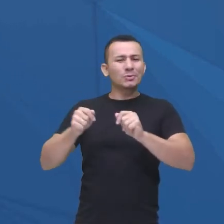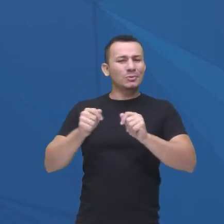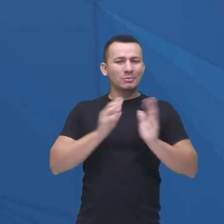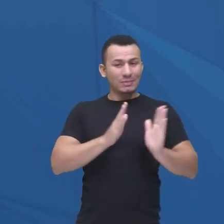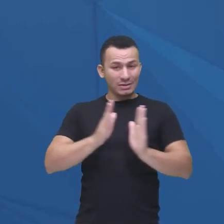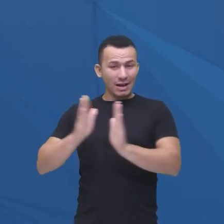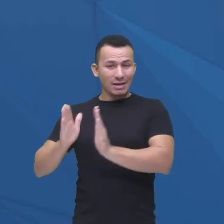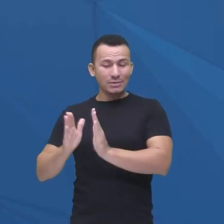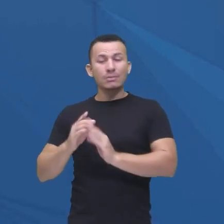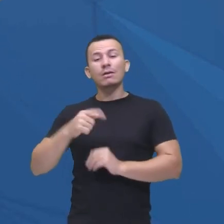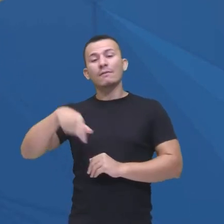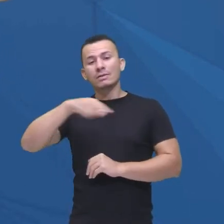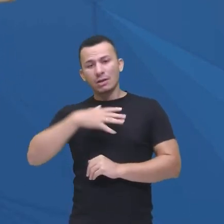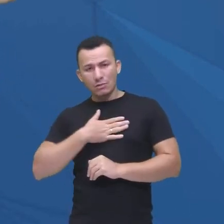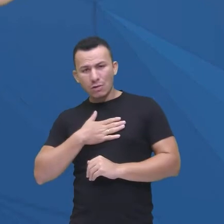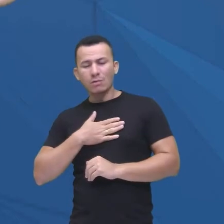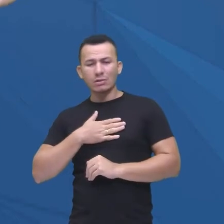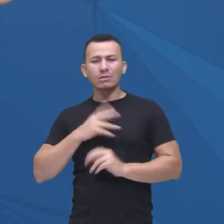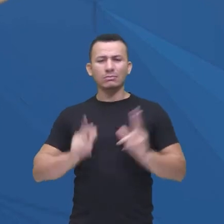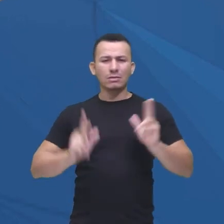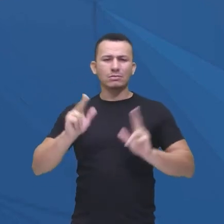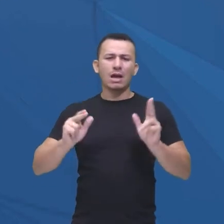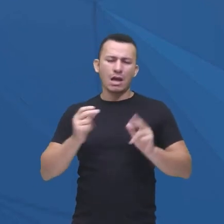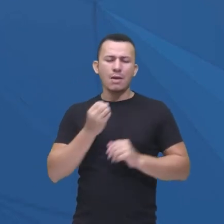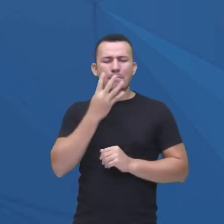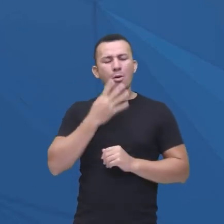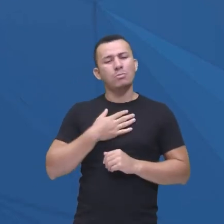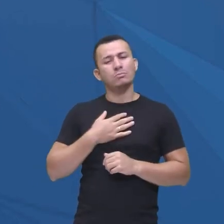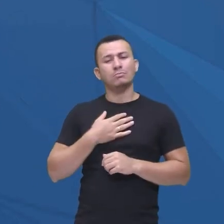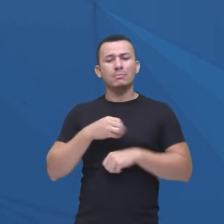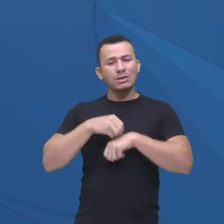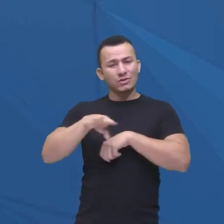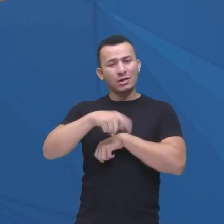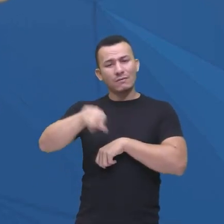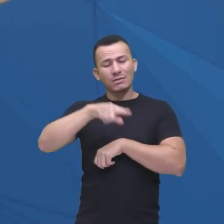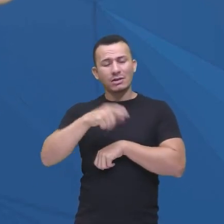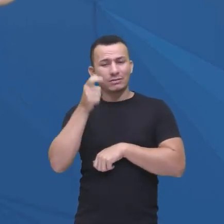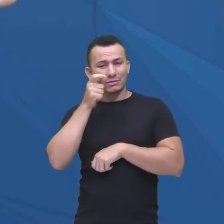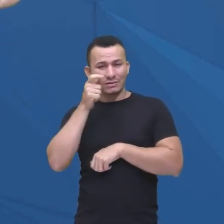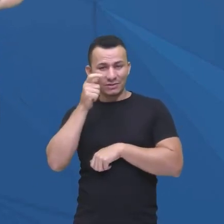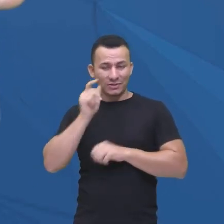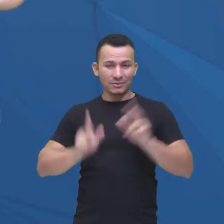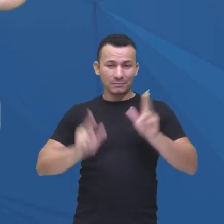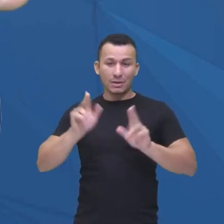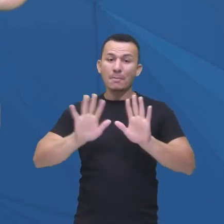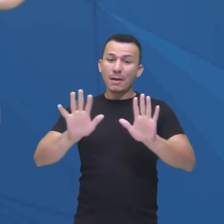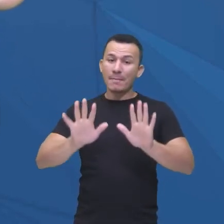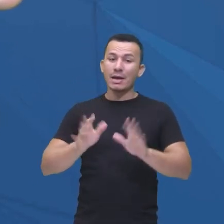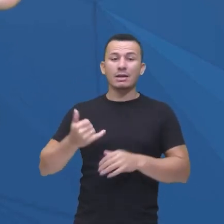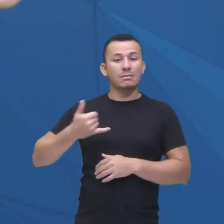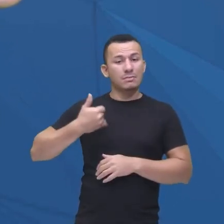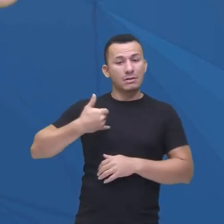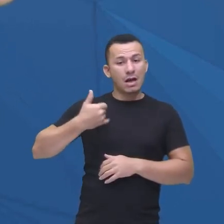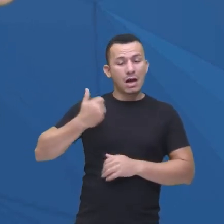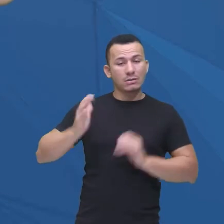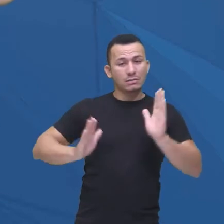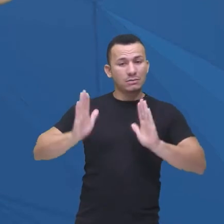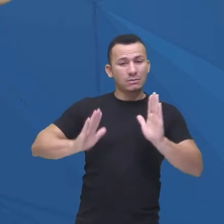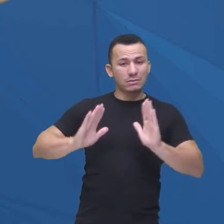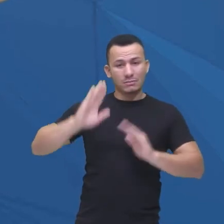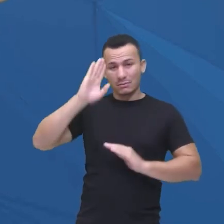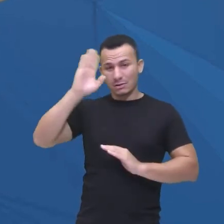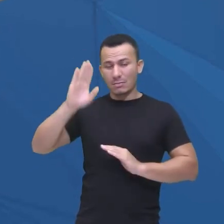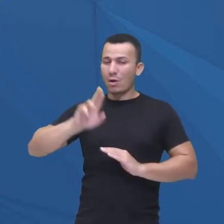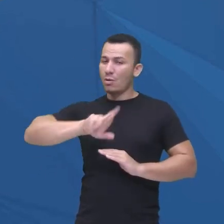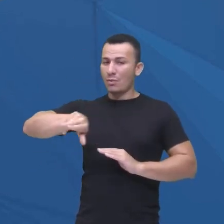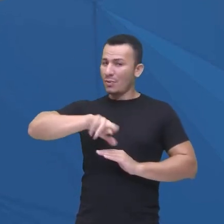gostar da série, já ouviu falar, recomendo assistir, mas verifiquem aí, a classificação indicativa tá bom, porque ela não é aberta